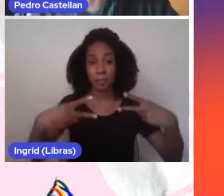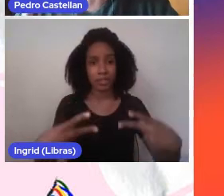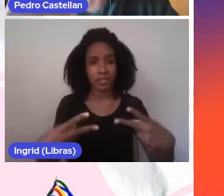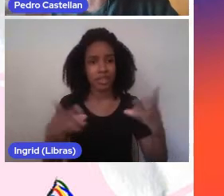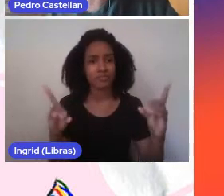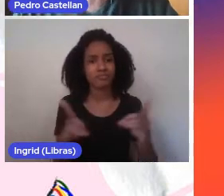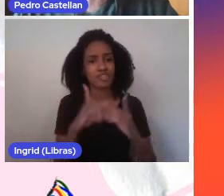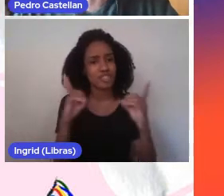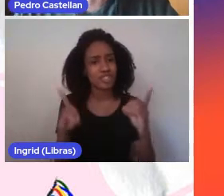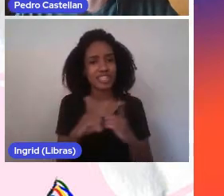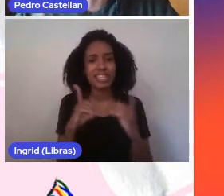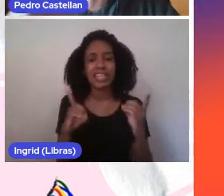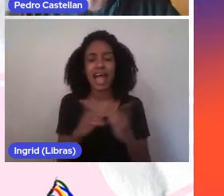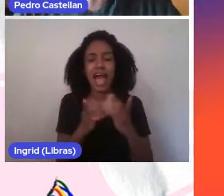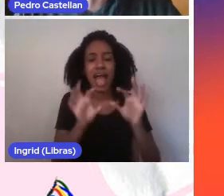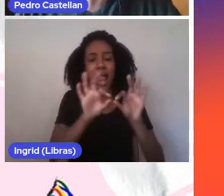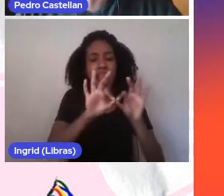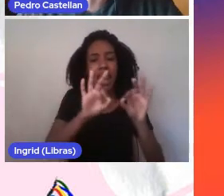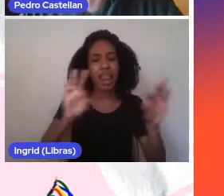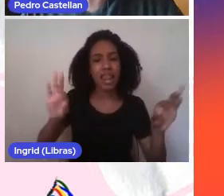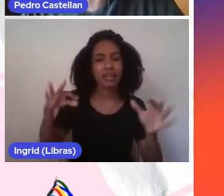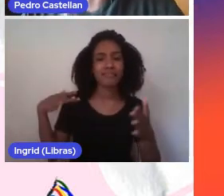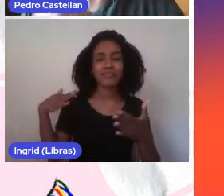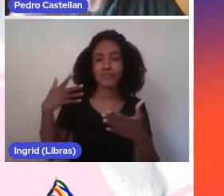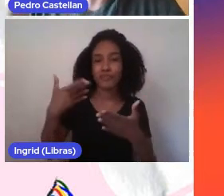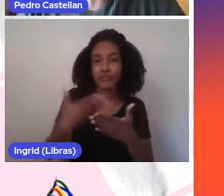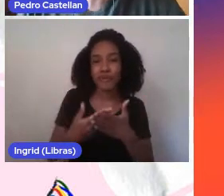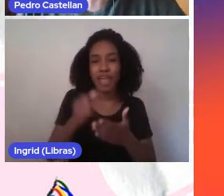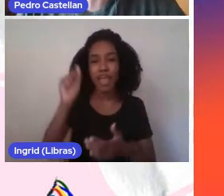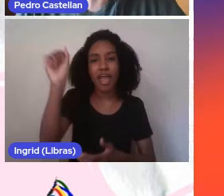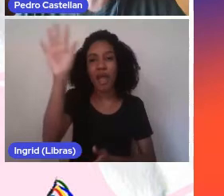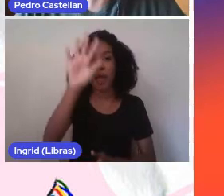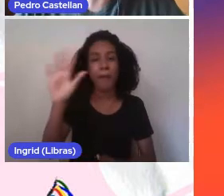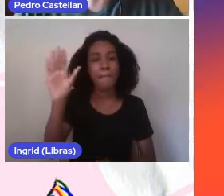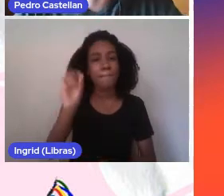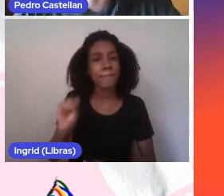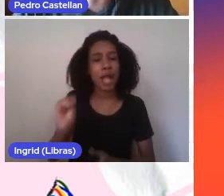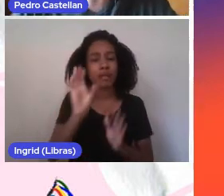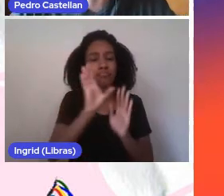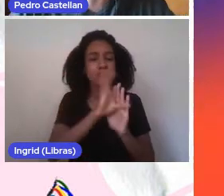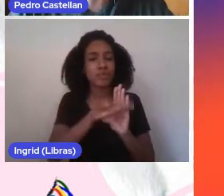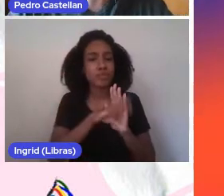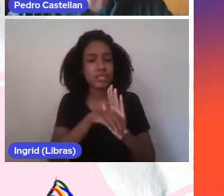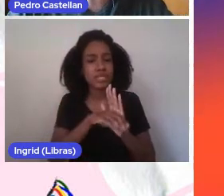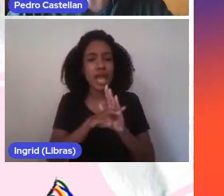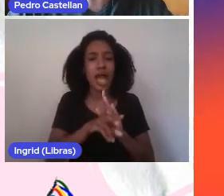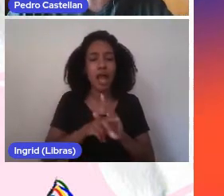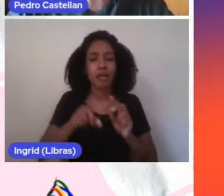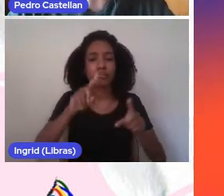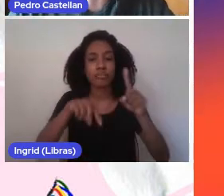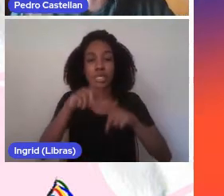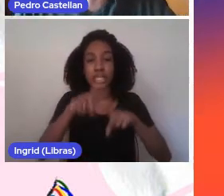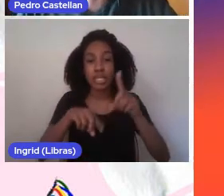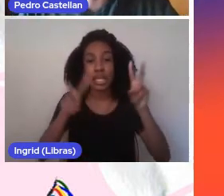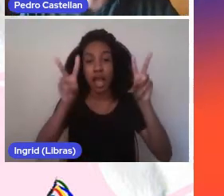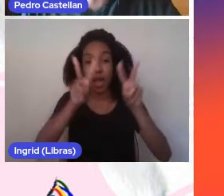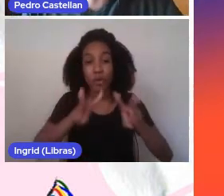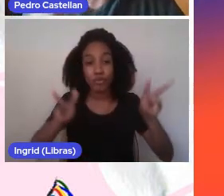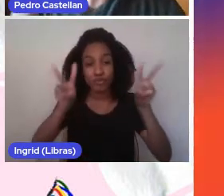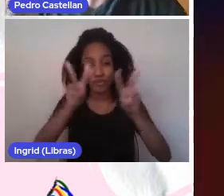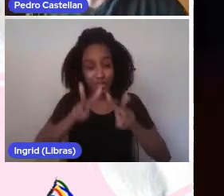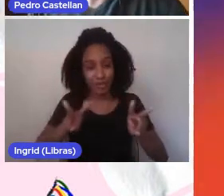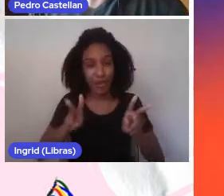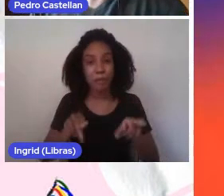infográficos, linha do tempo, mapa conceitual, materiais audiovisuais. Também pode ser